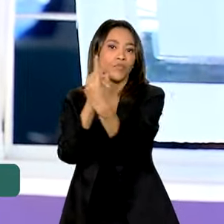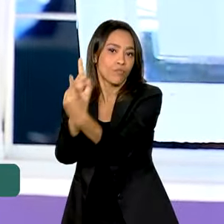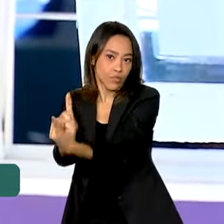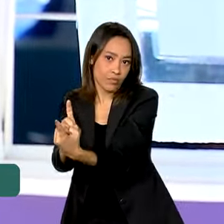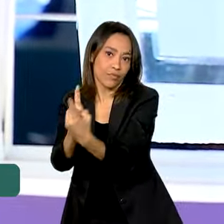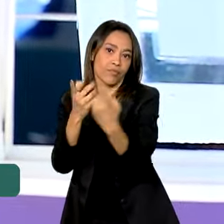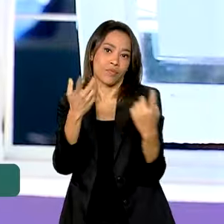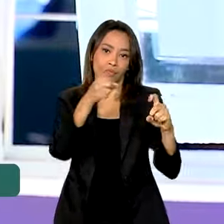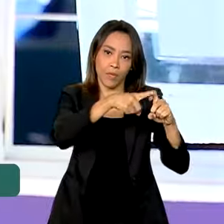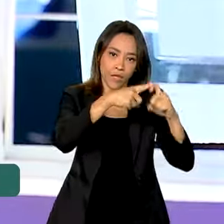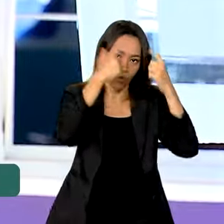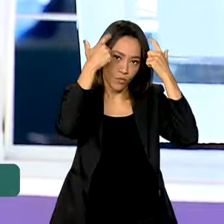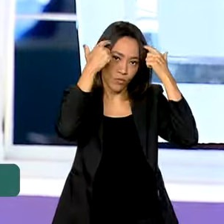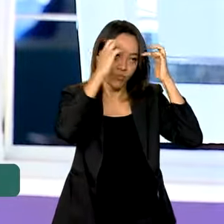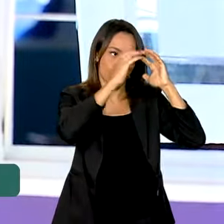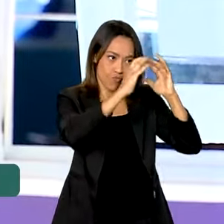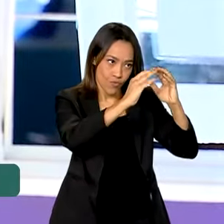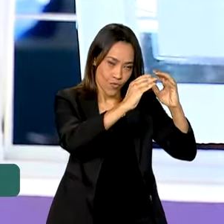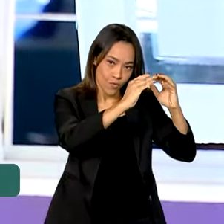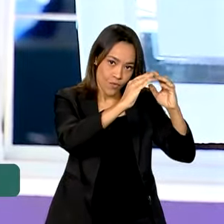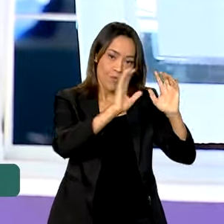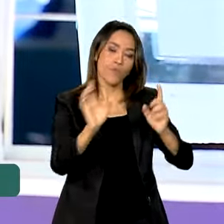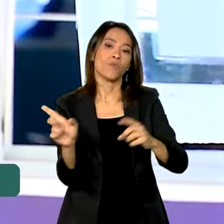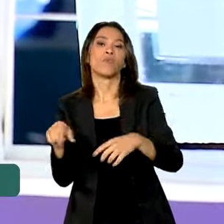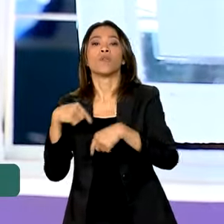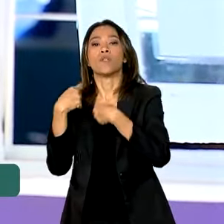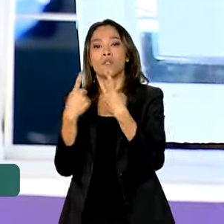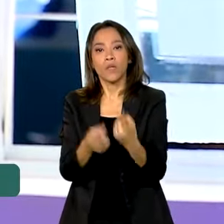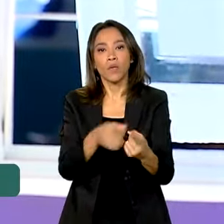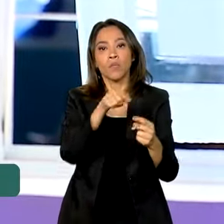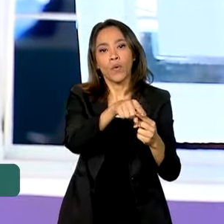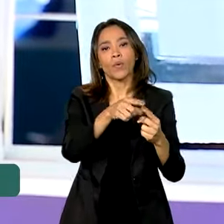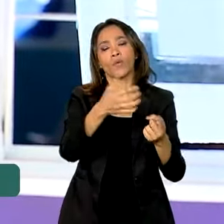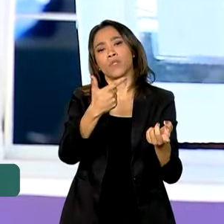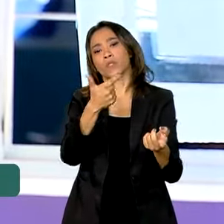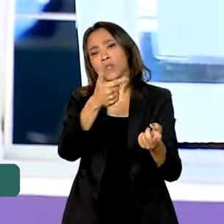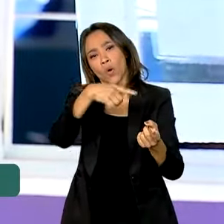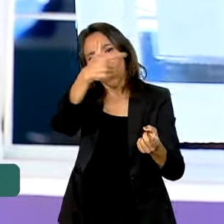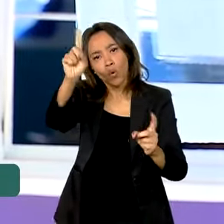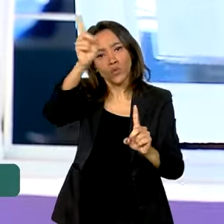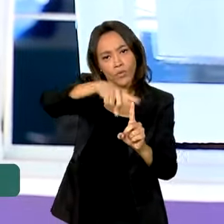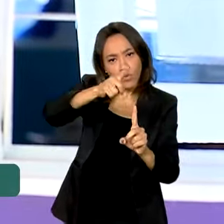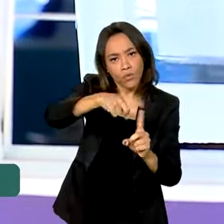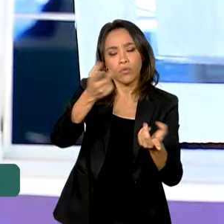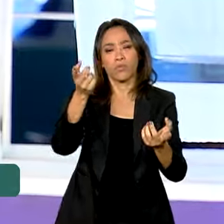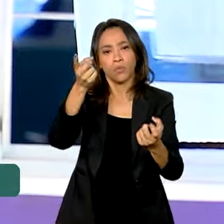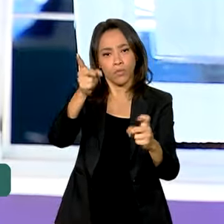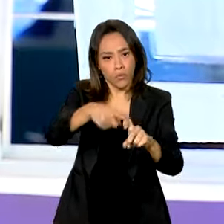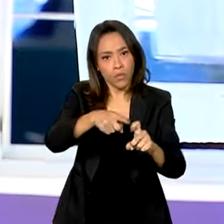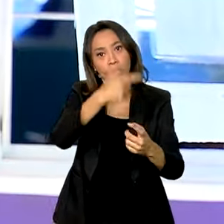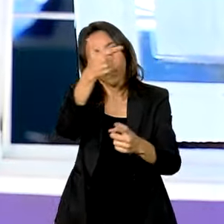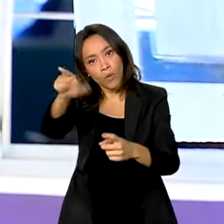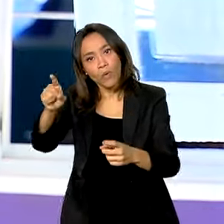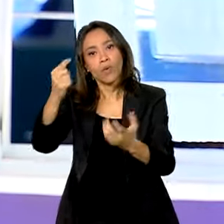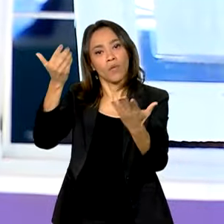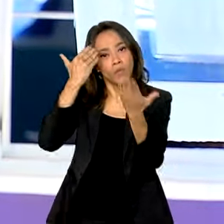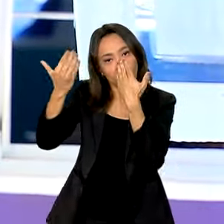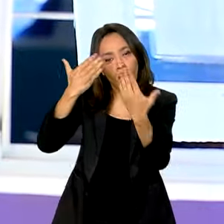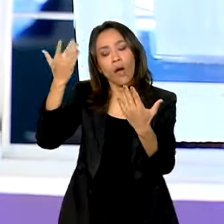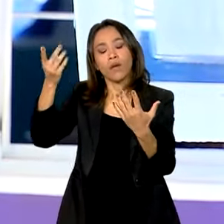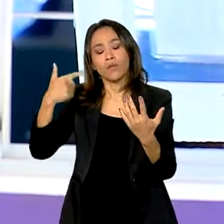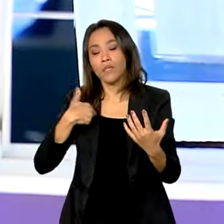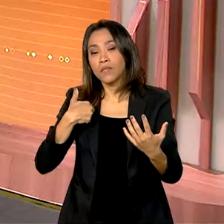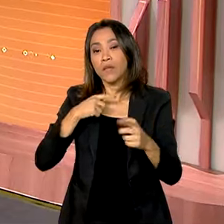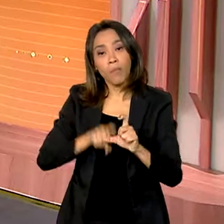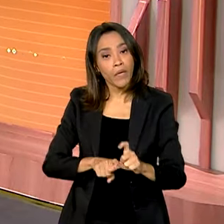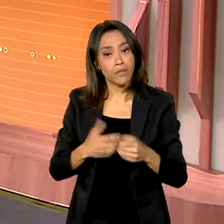de neuro, faz hidroquinologista, psicólogo, e tudo depende